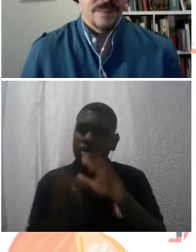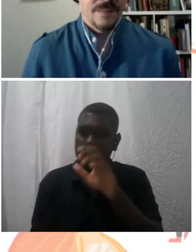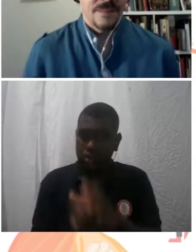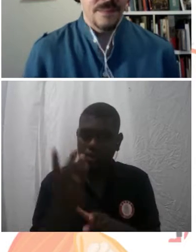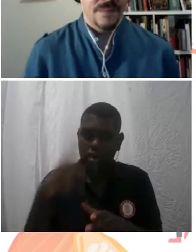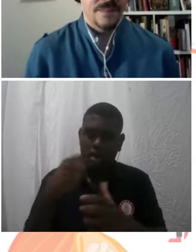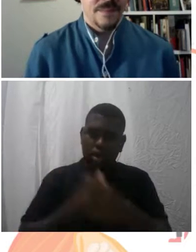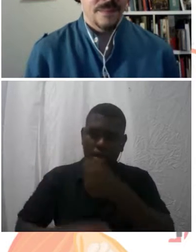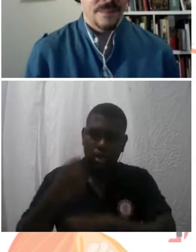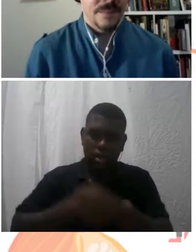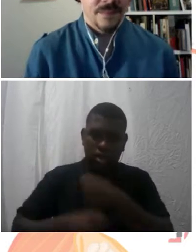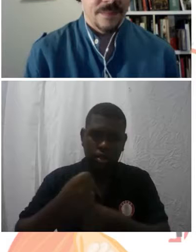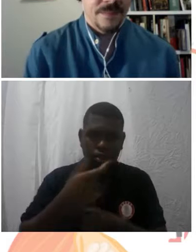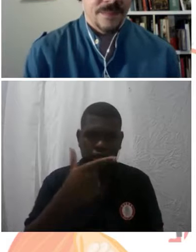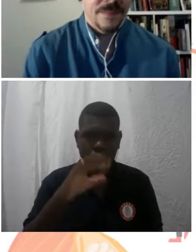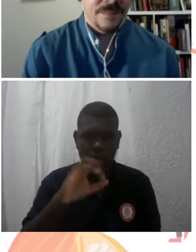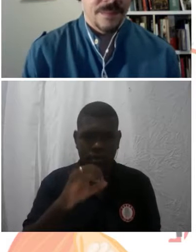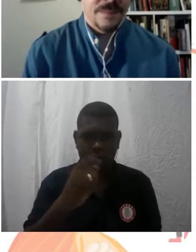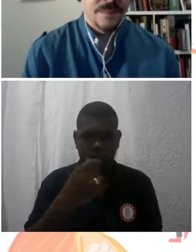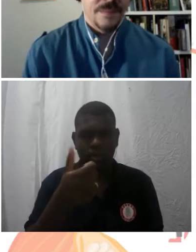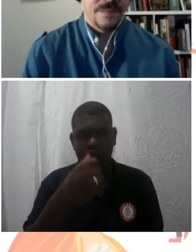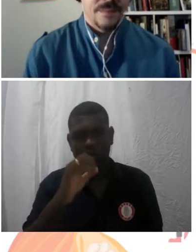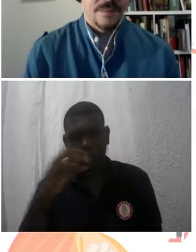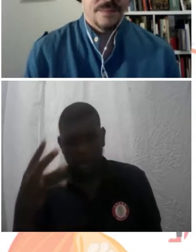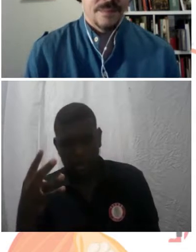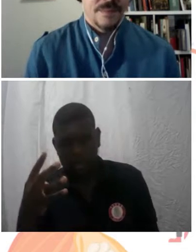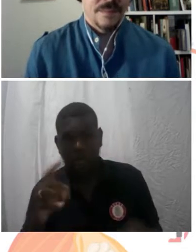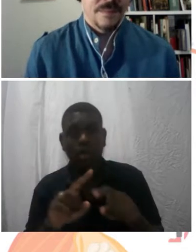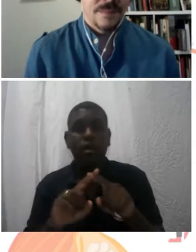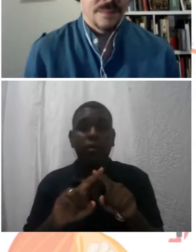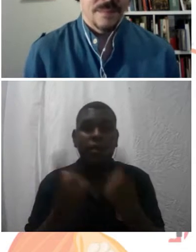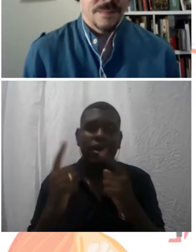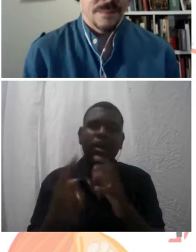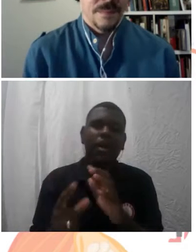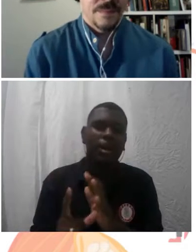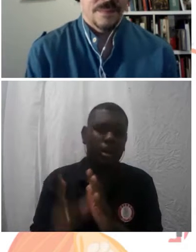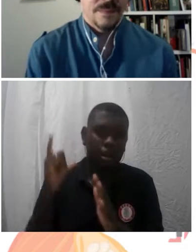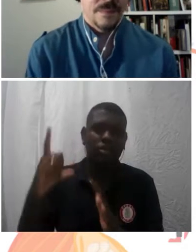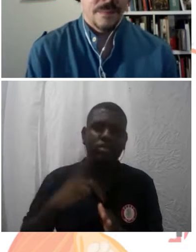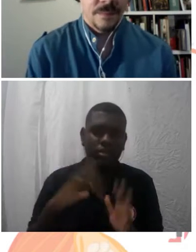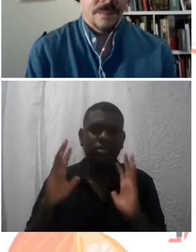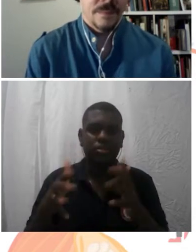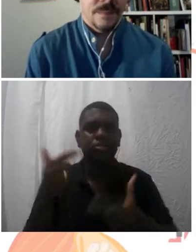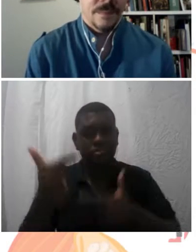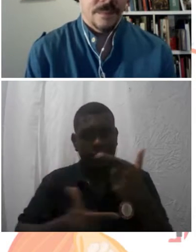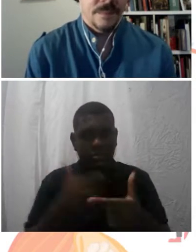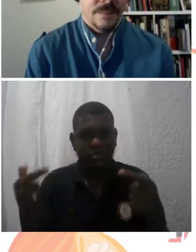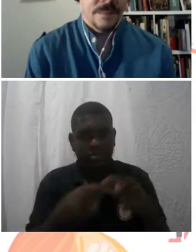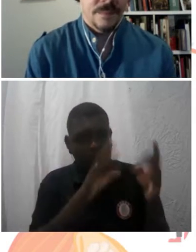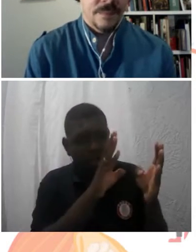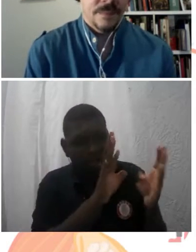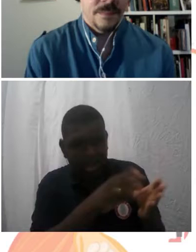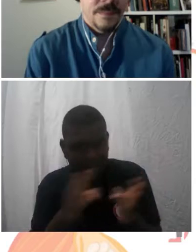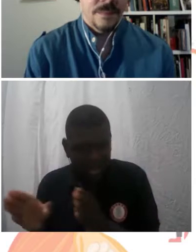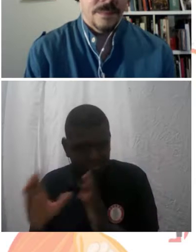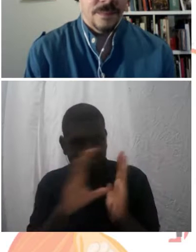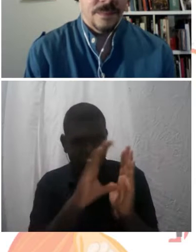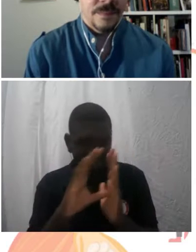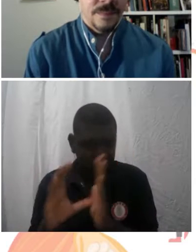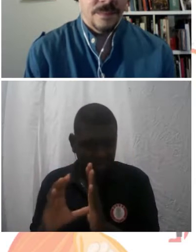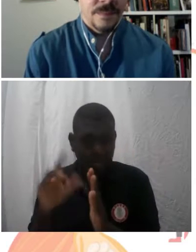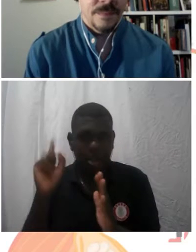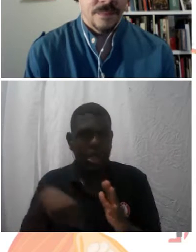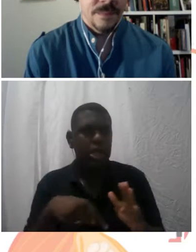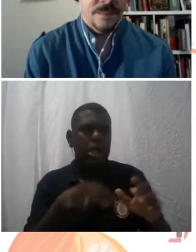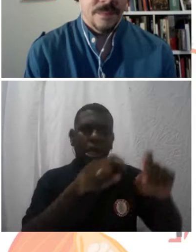antes disso já existia um trabalho de organização comunitária aqui nas comunidades rurais, junto aos agricultores,